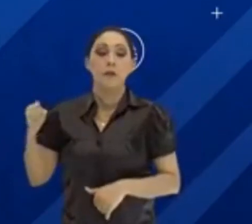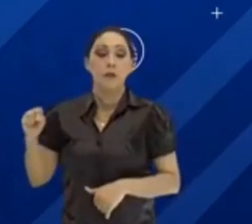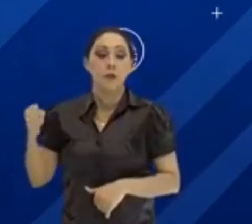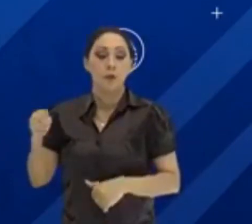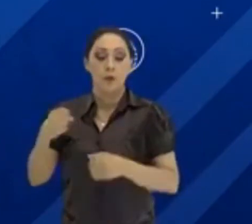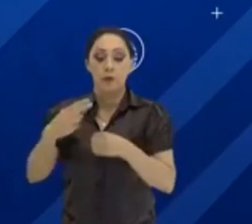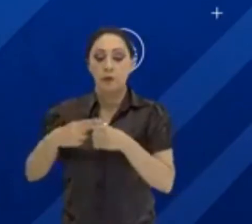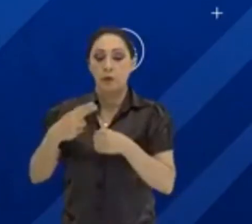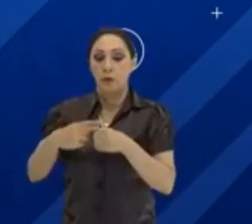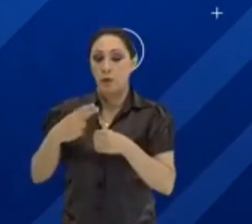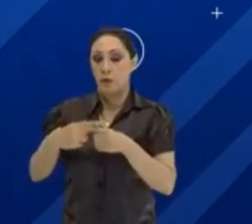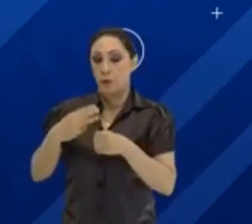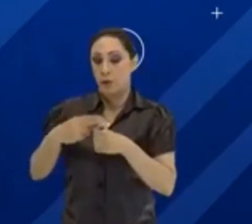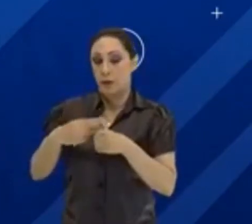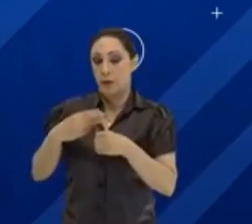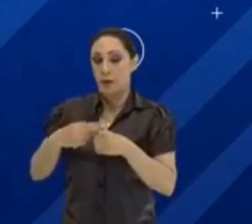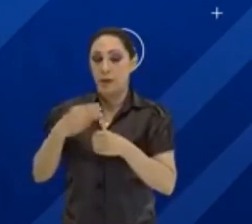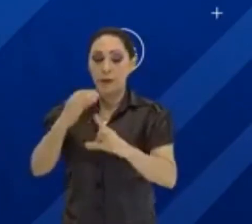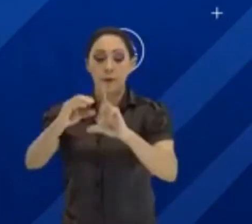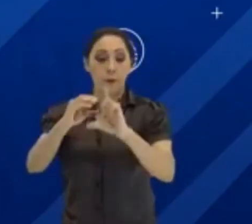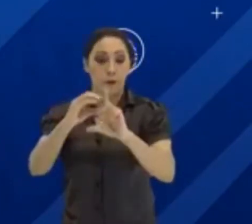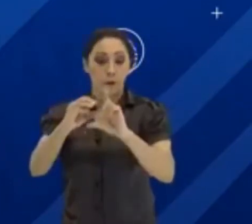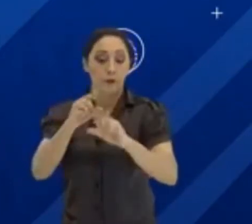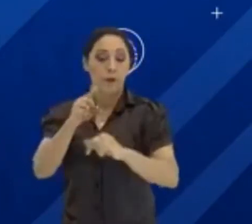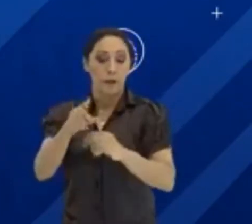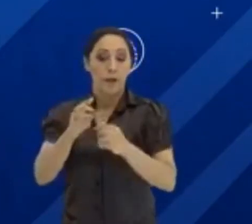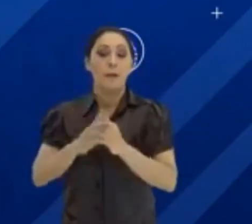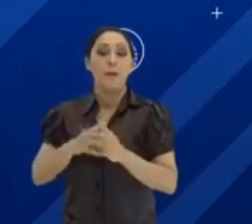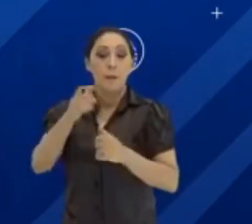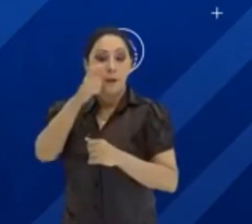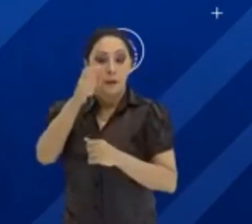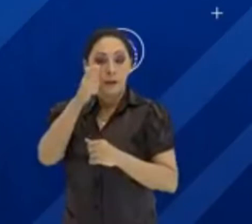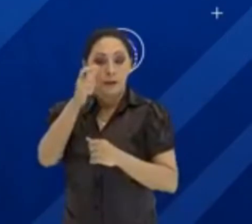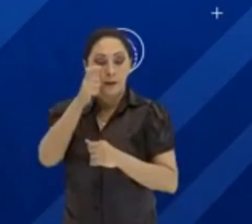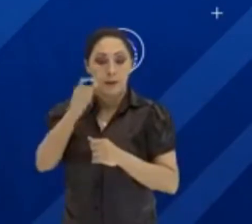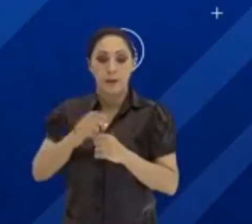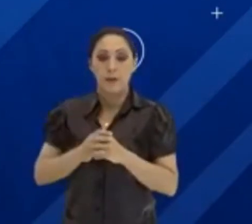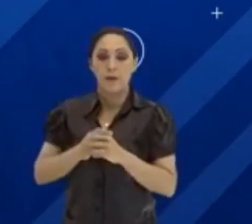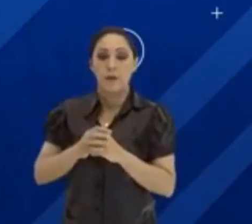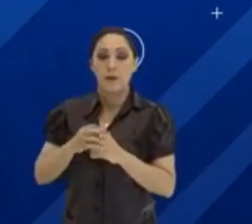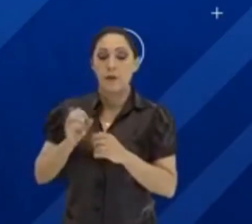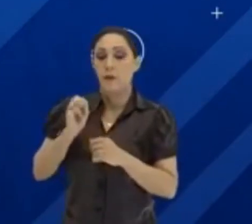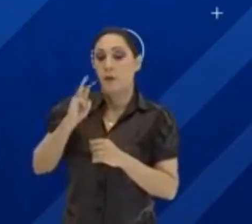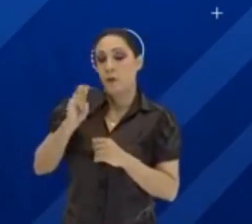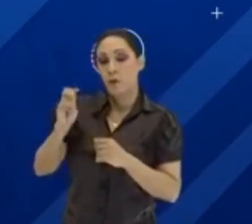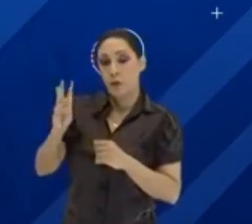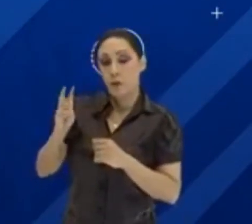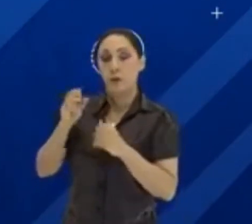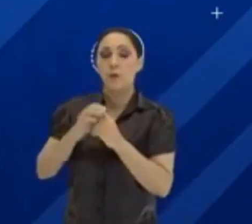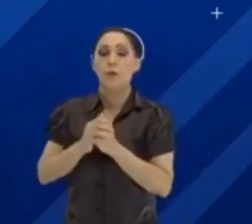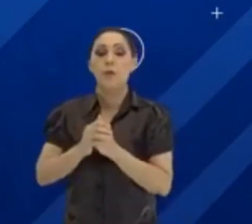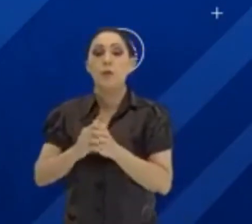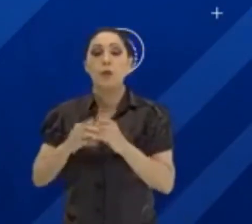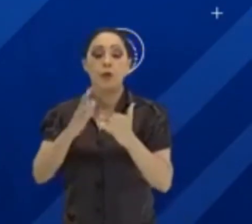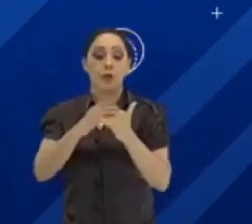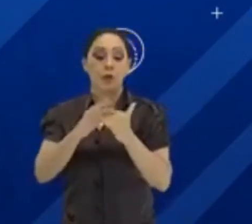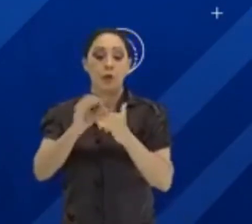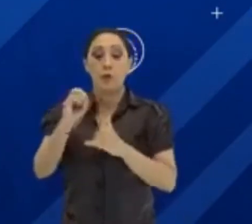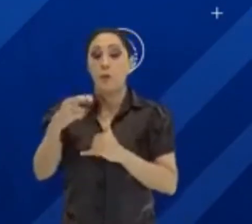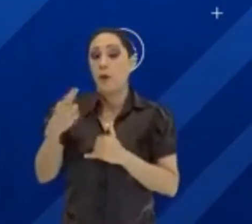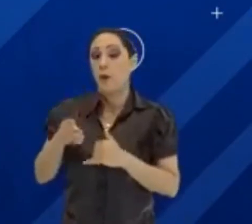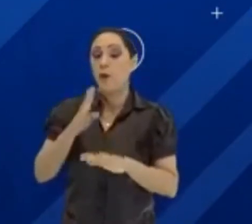através da TV Cultura. Você também pode assistir pelo Portal Cultura, no YouTube e na página do Facebook.